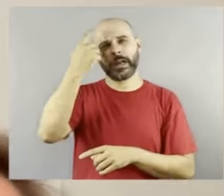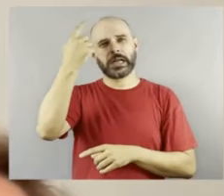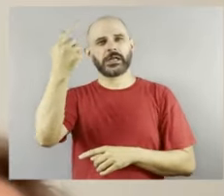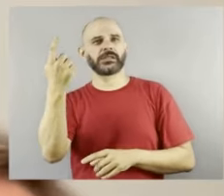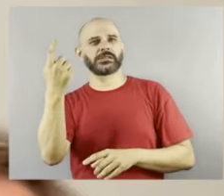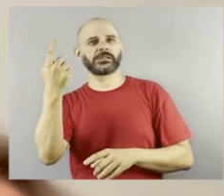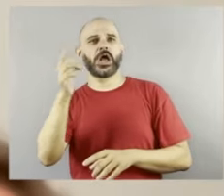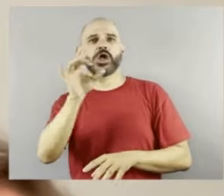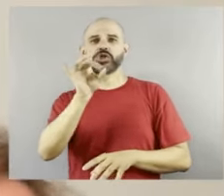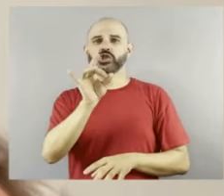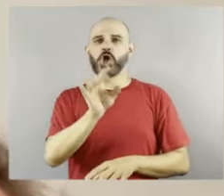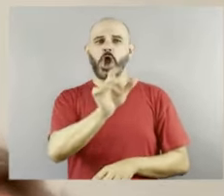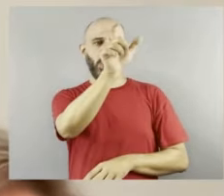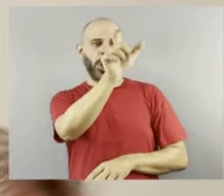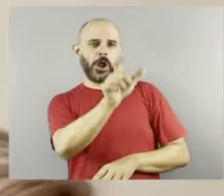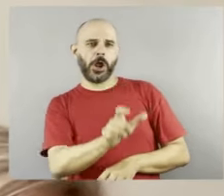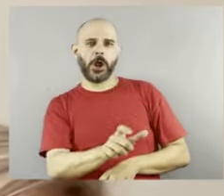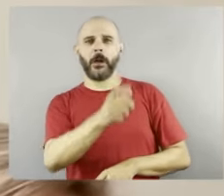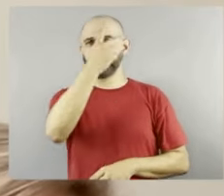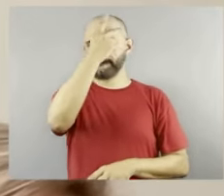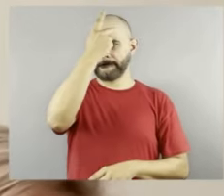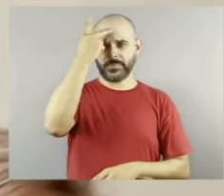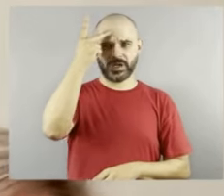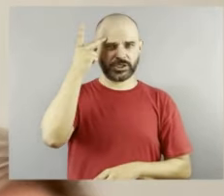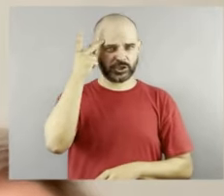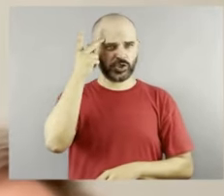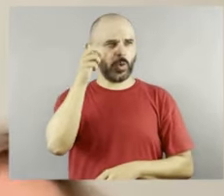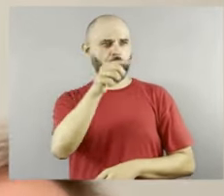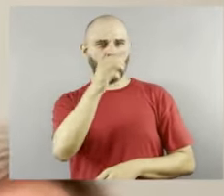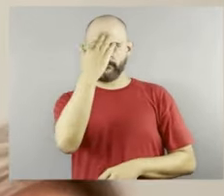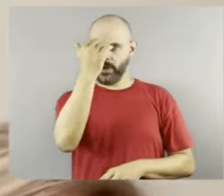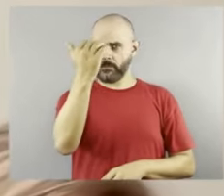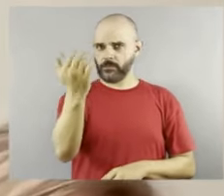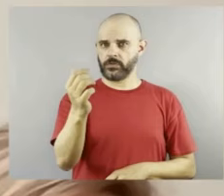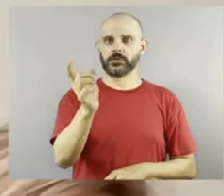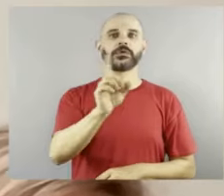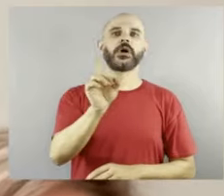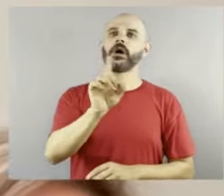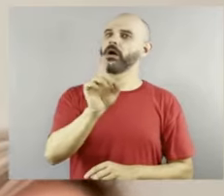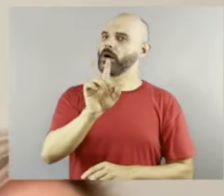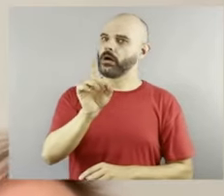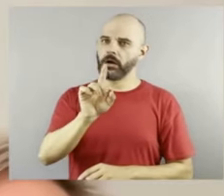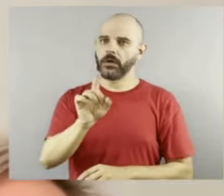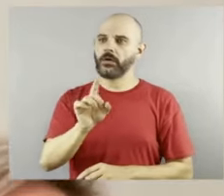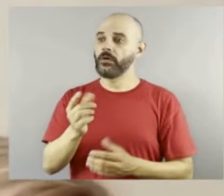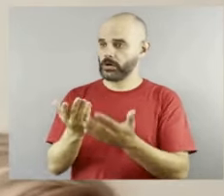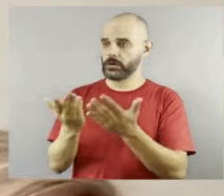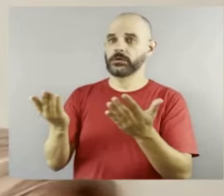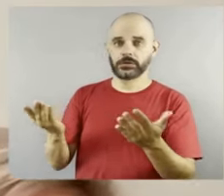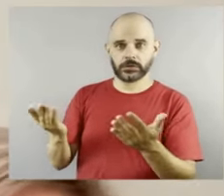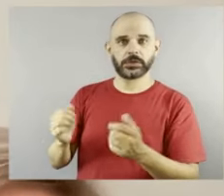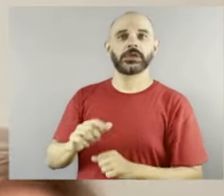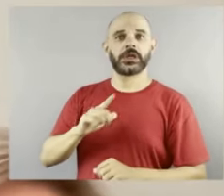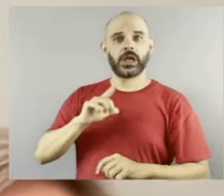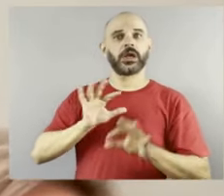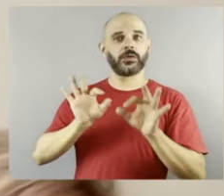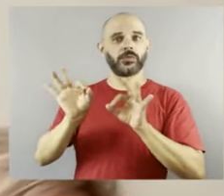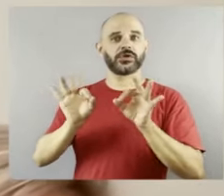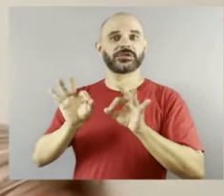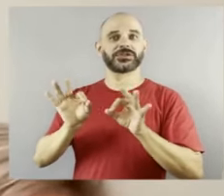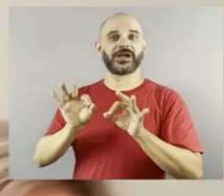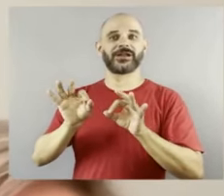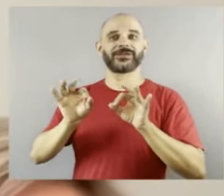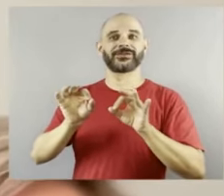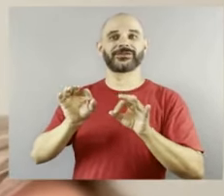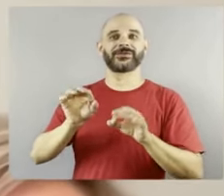têm nomes, não, olha aí, né, o tanto Oi Estou Aqui na Ruanê quanto de